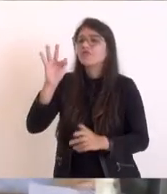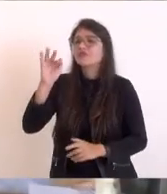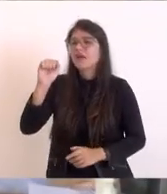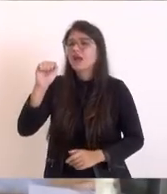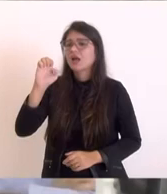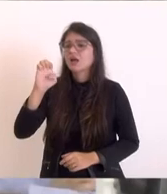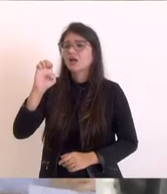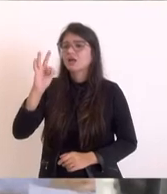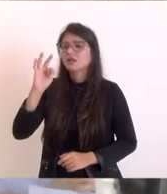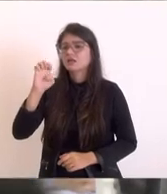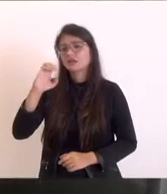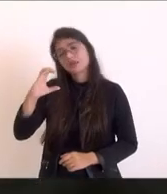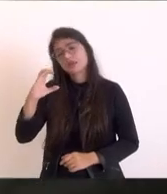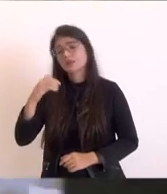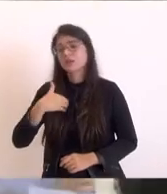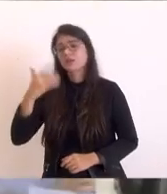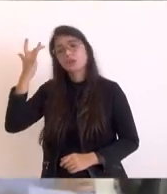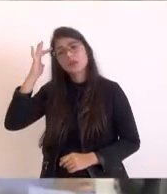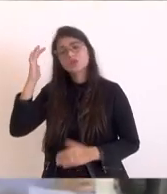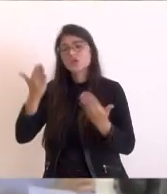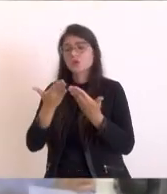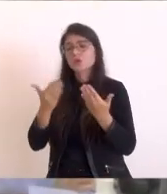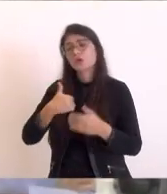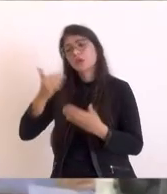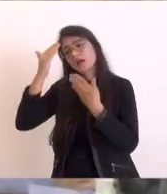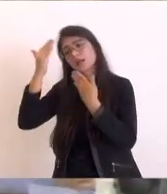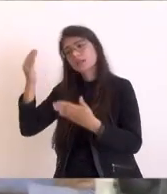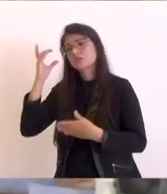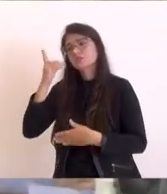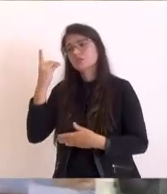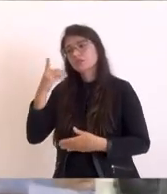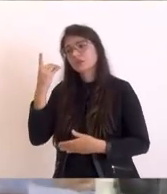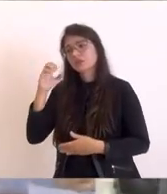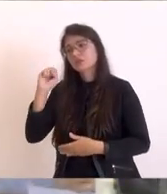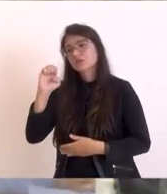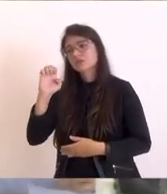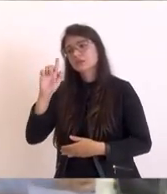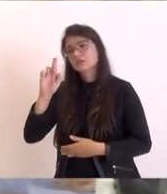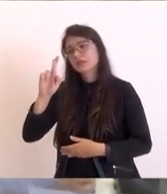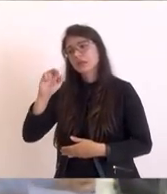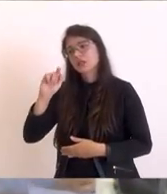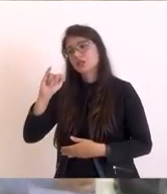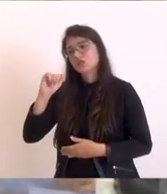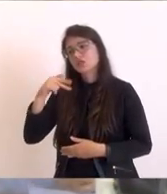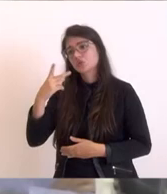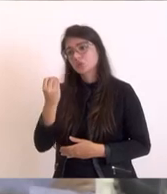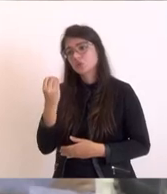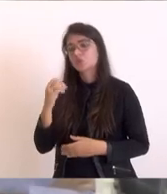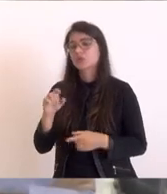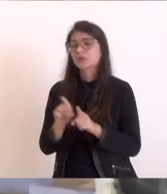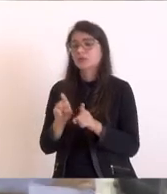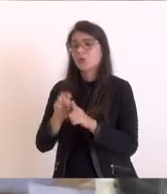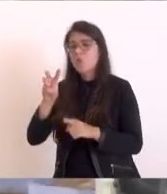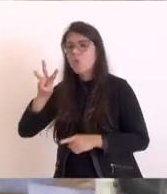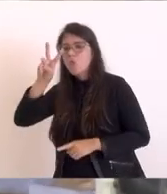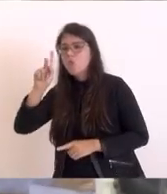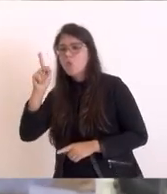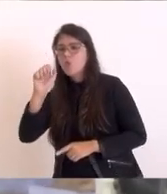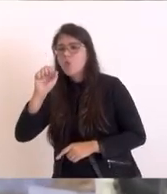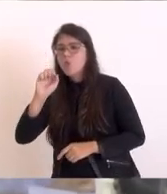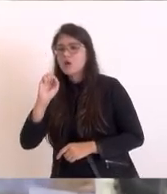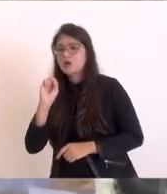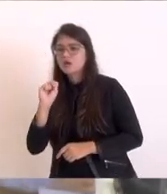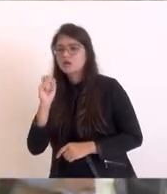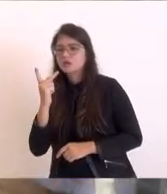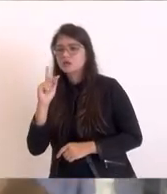agradecer aí ao deputado Serginho, ao Osto Reis, ao governador do Estado. Uma cidade, igual a Dazostra, um